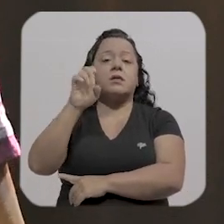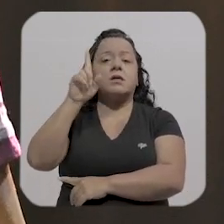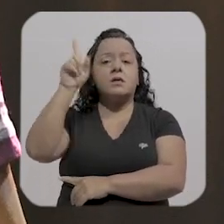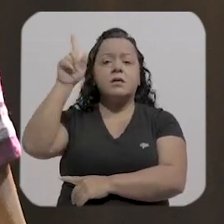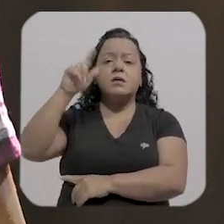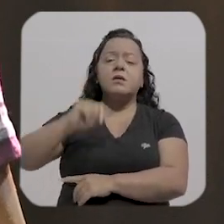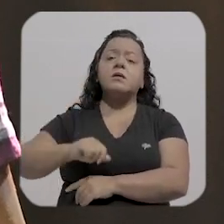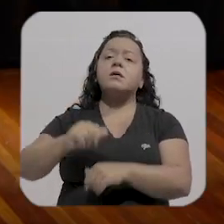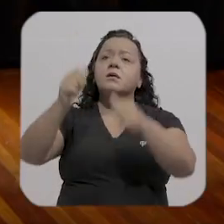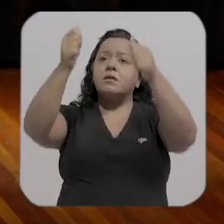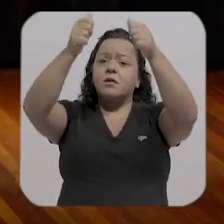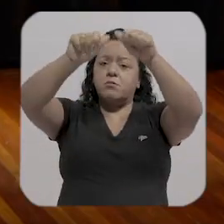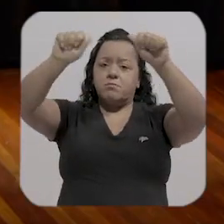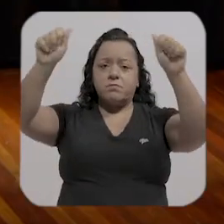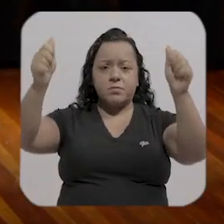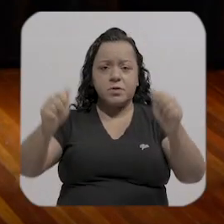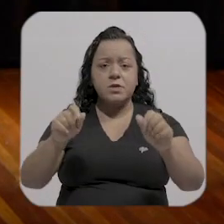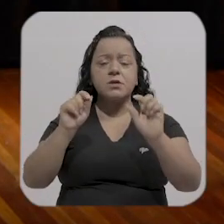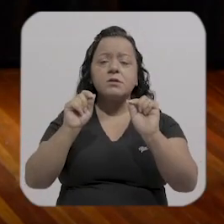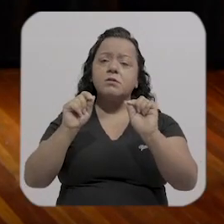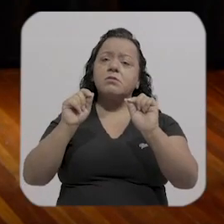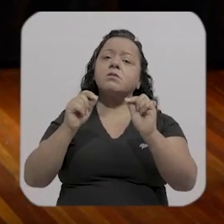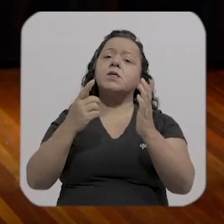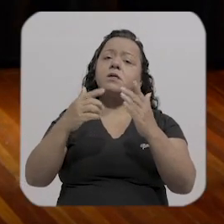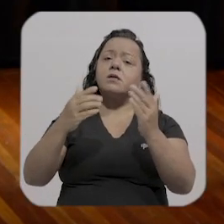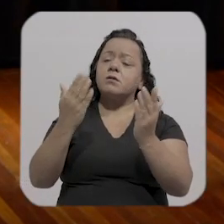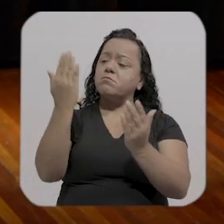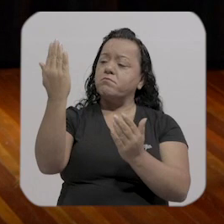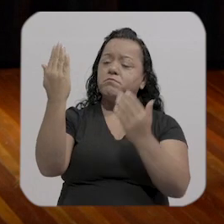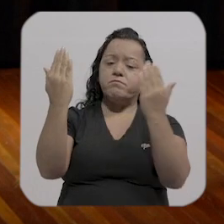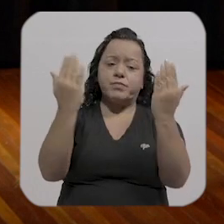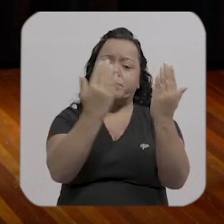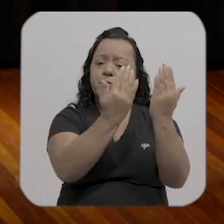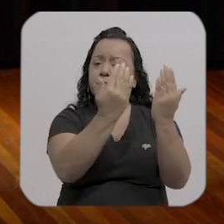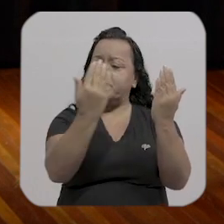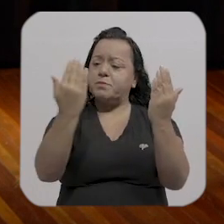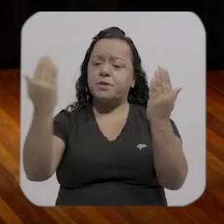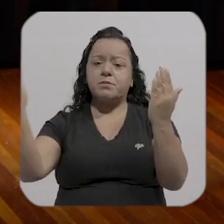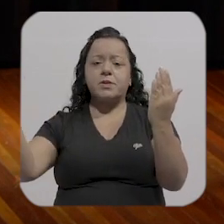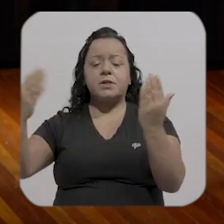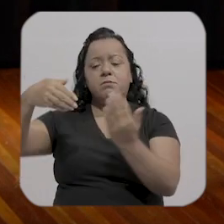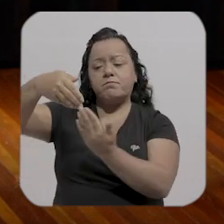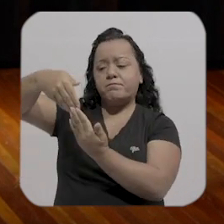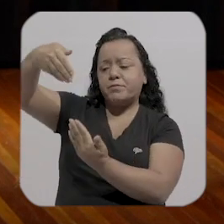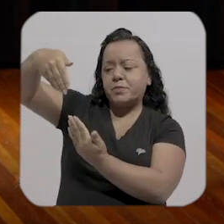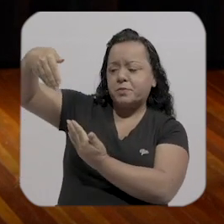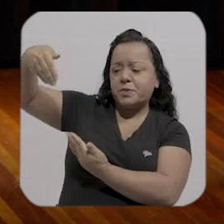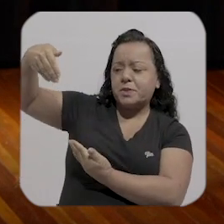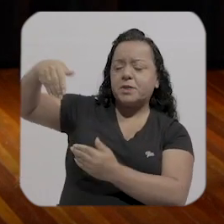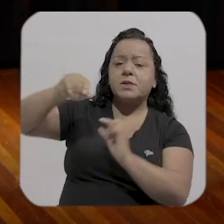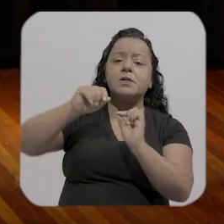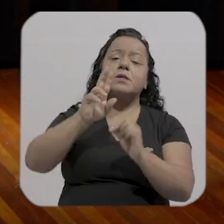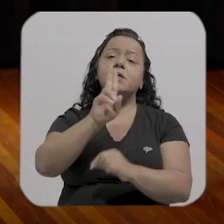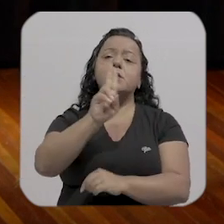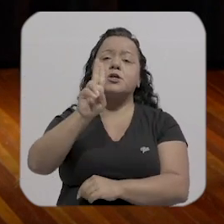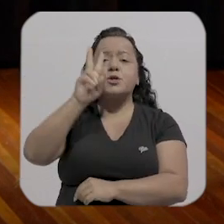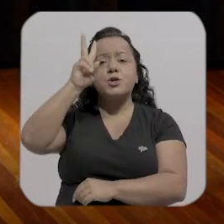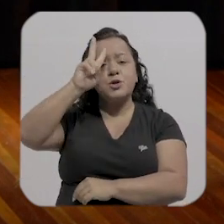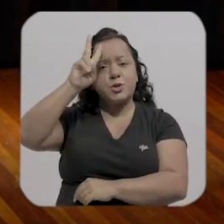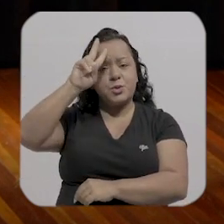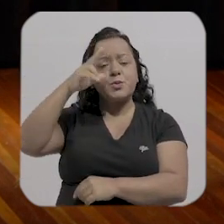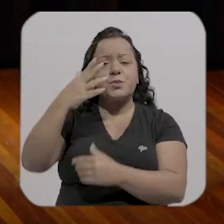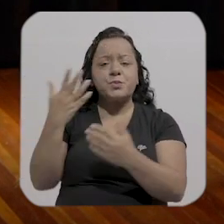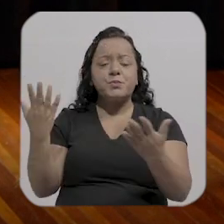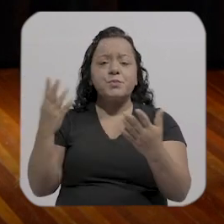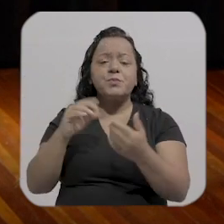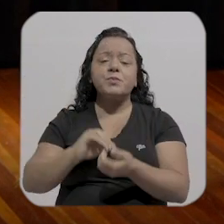sumérios e tudo e nessas tabuinhas dizia que nós somos pó e nada tudo que fazemos não